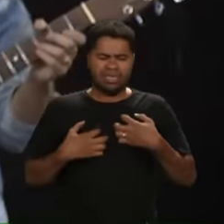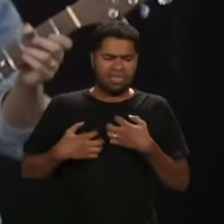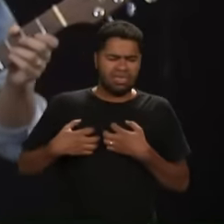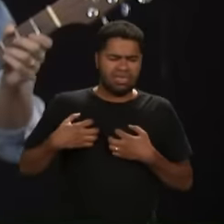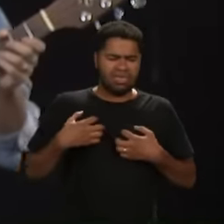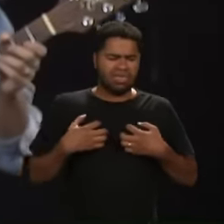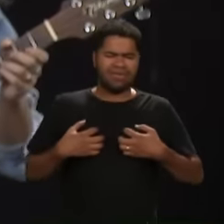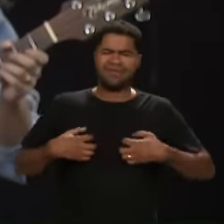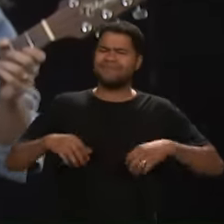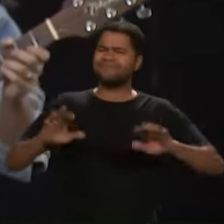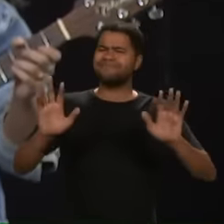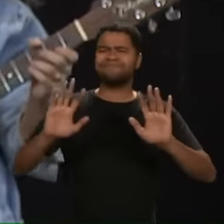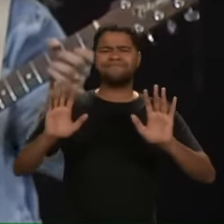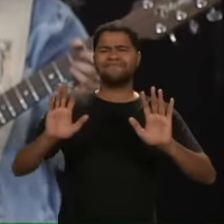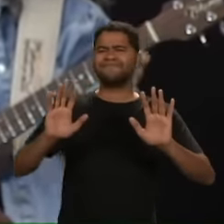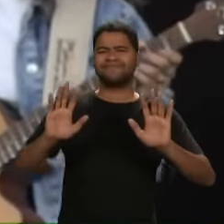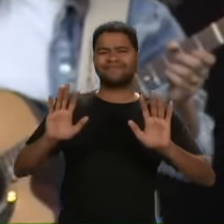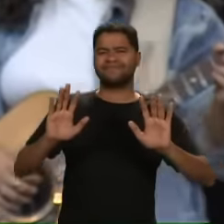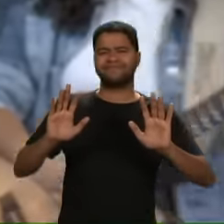Coração